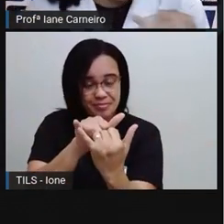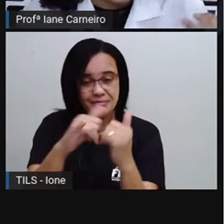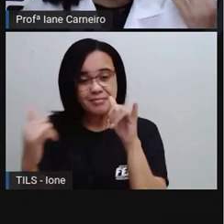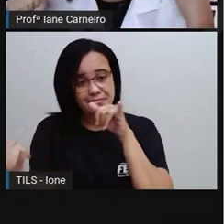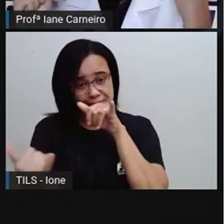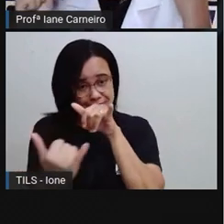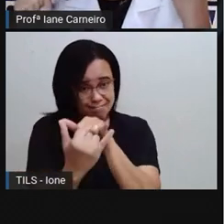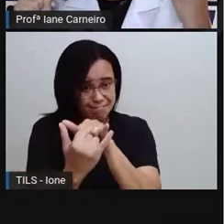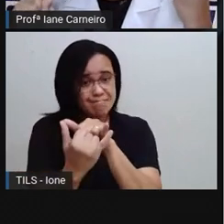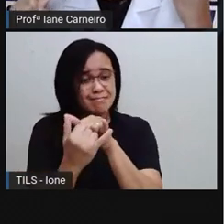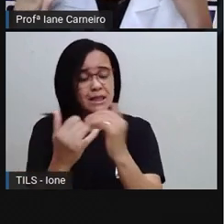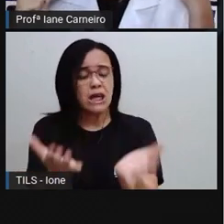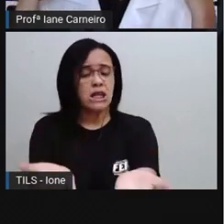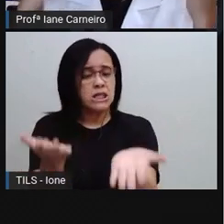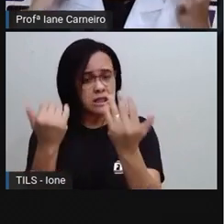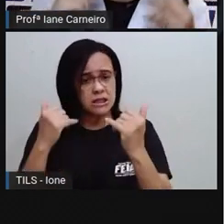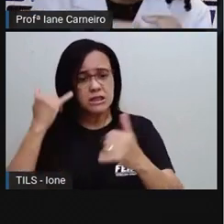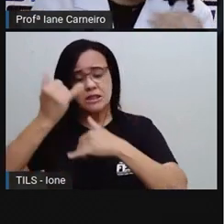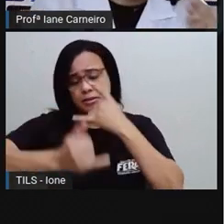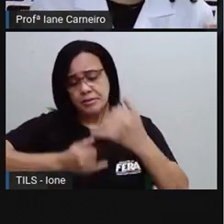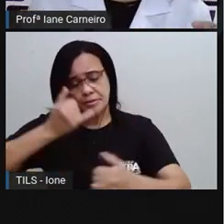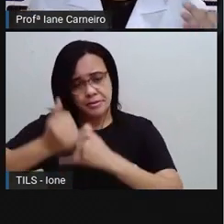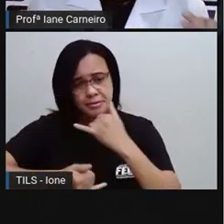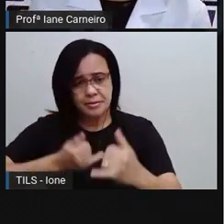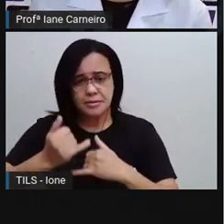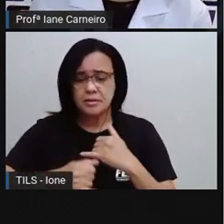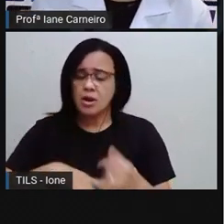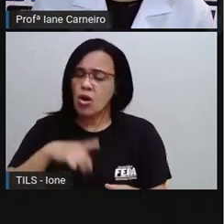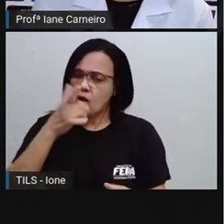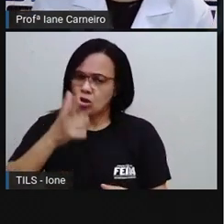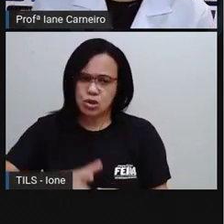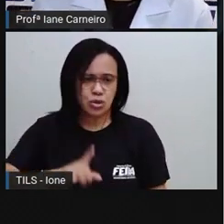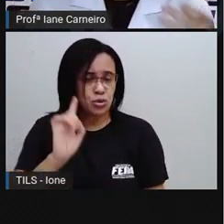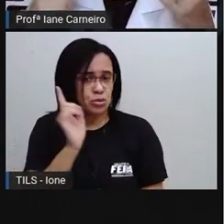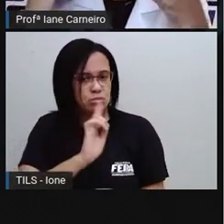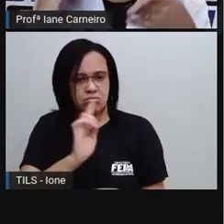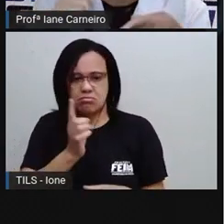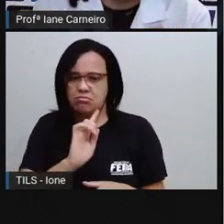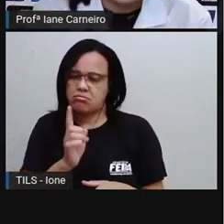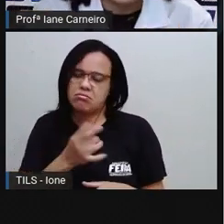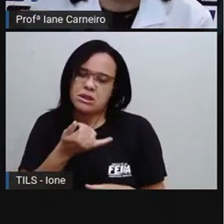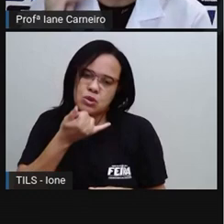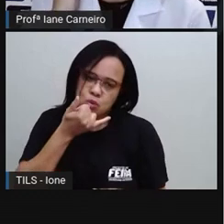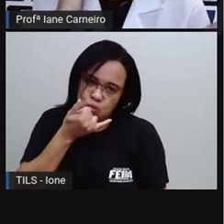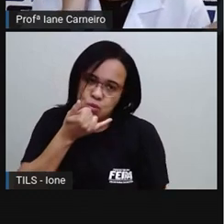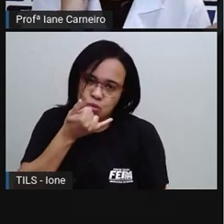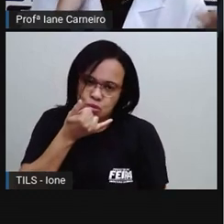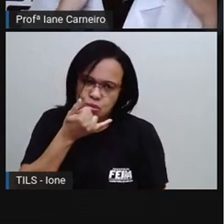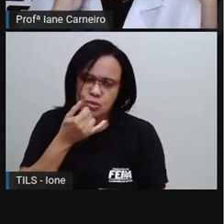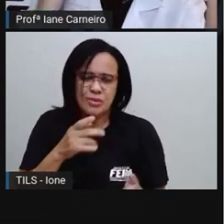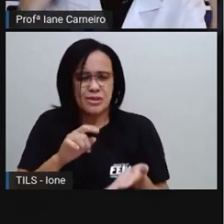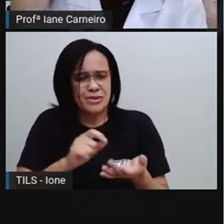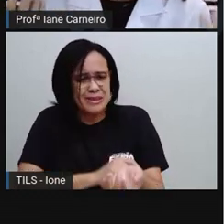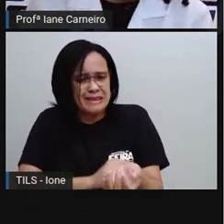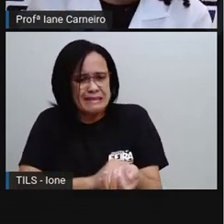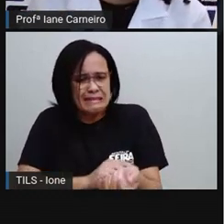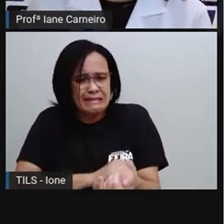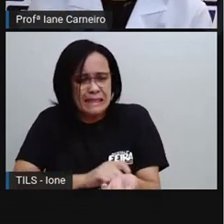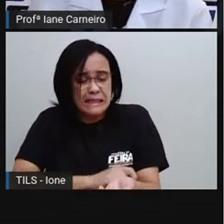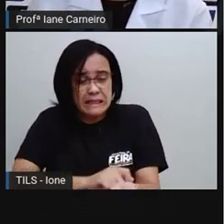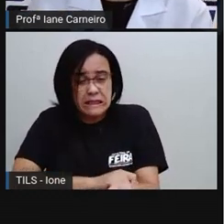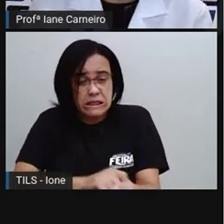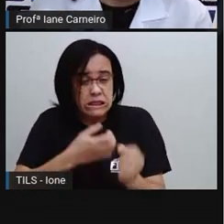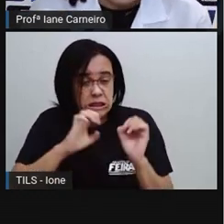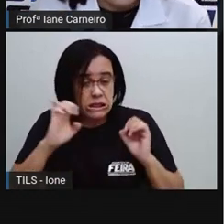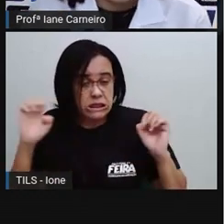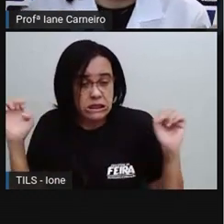Chamar pra brincar, né? Dizer que não vai fazer de novo, né? Dizer que você estava irritado. Explicar por que